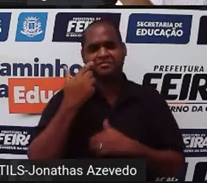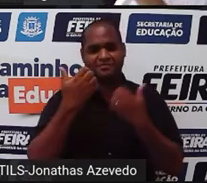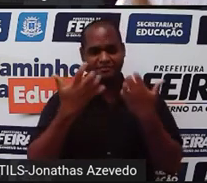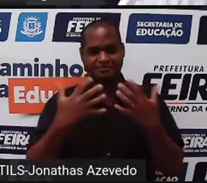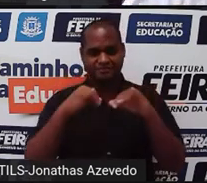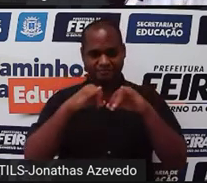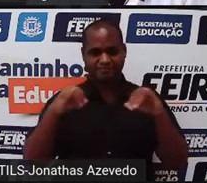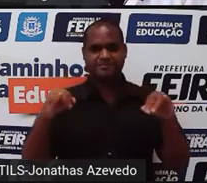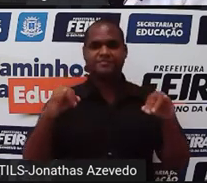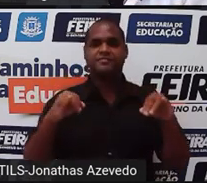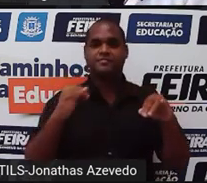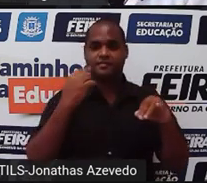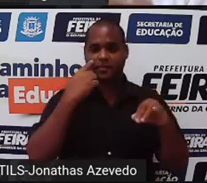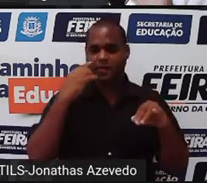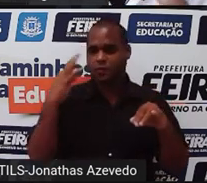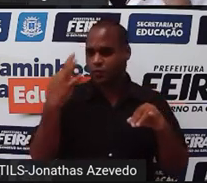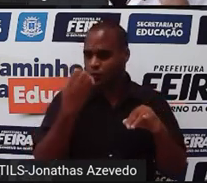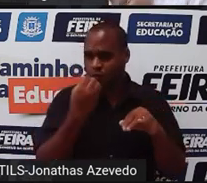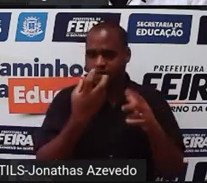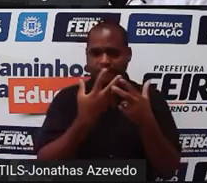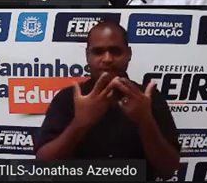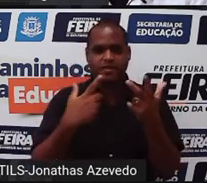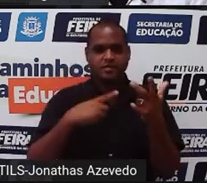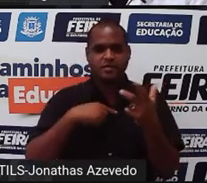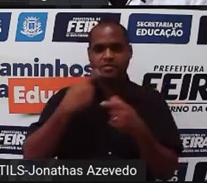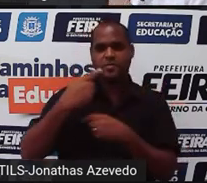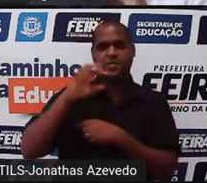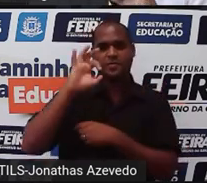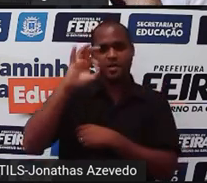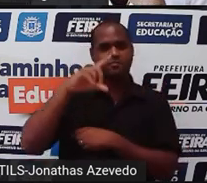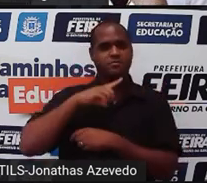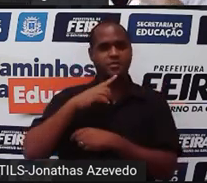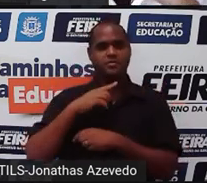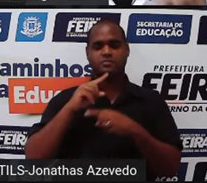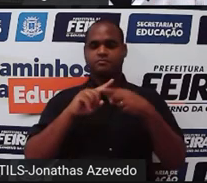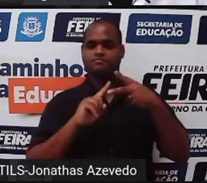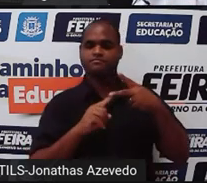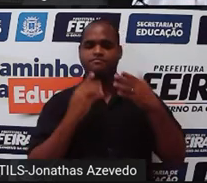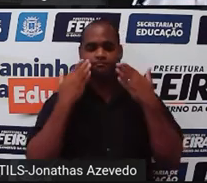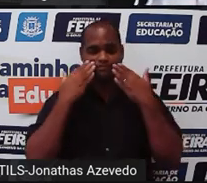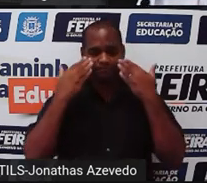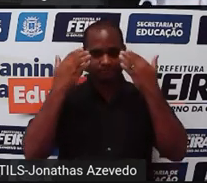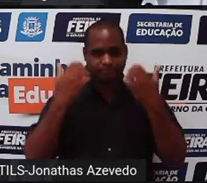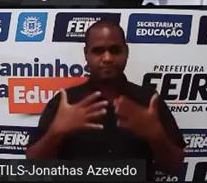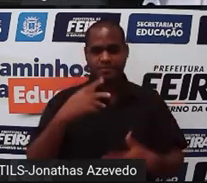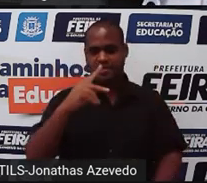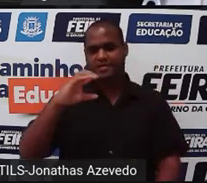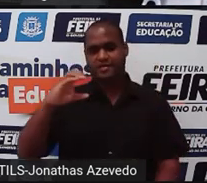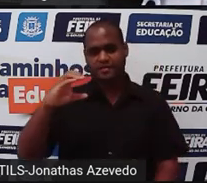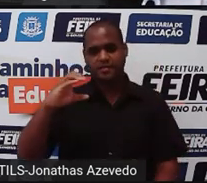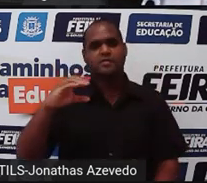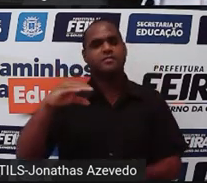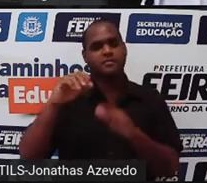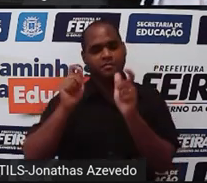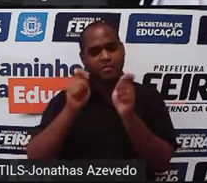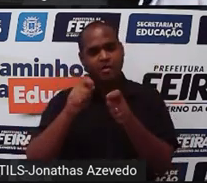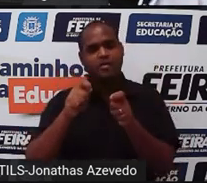toda a equação do primeiro grau com duas incógnitas você consegue representar no plano cartesiano